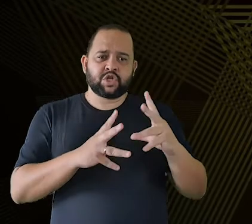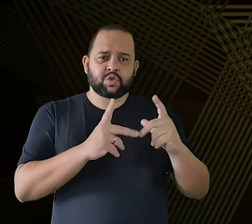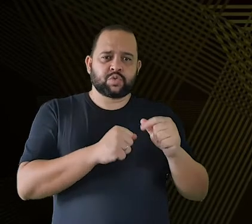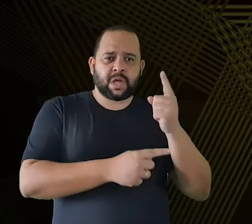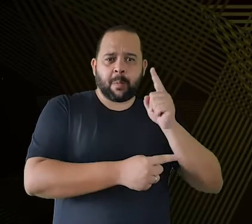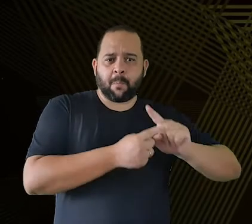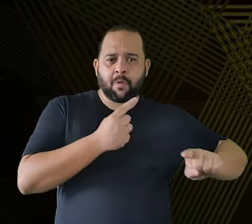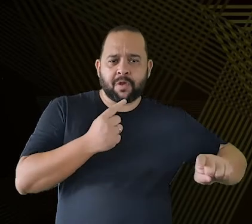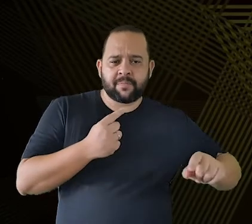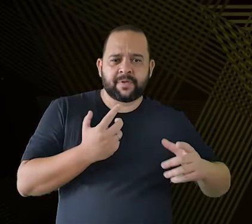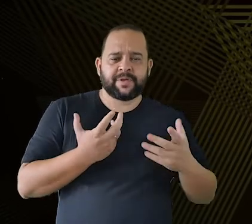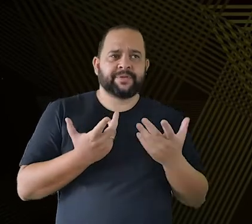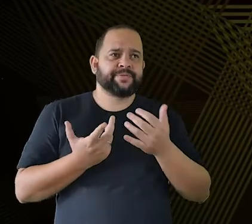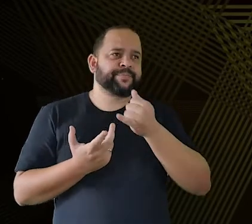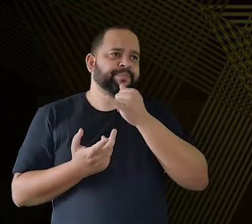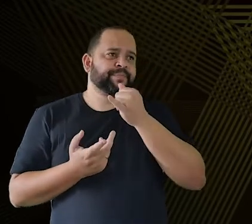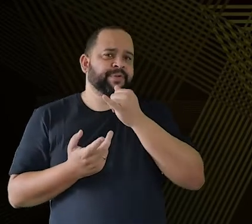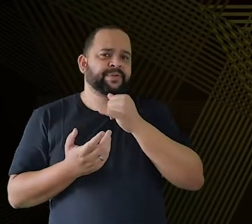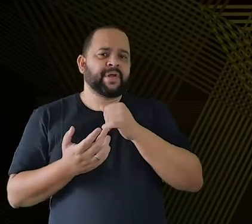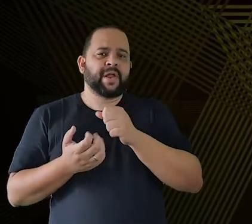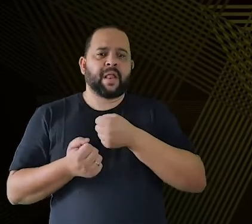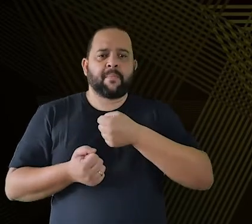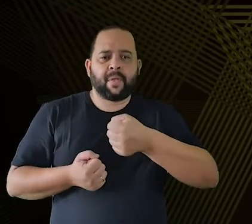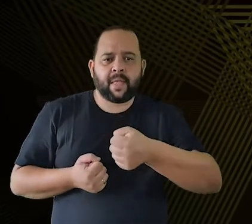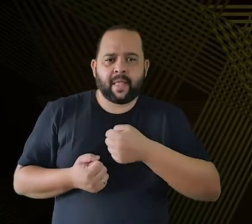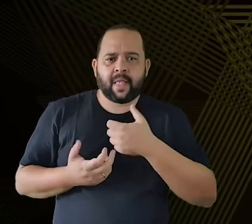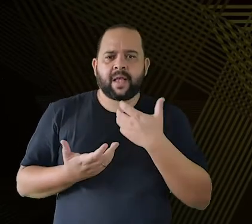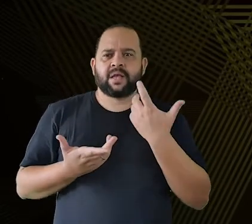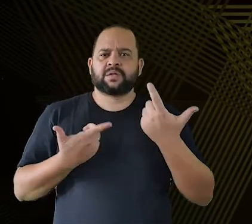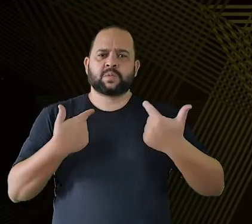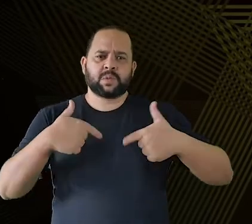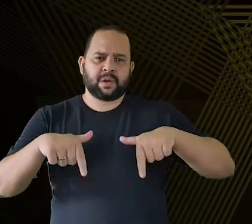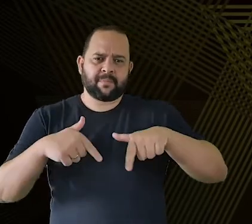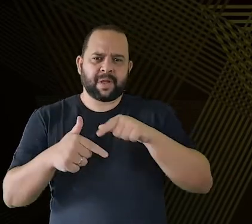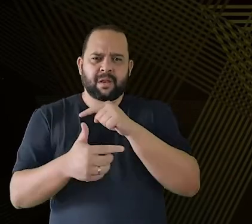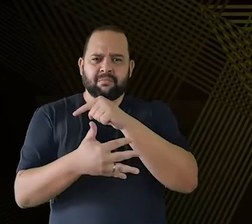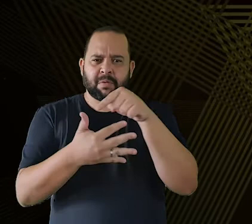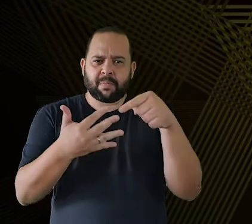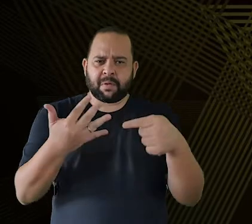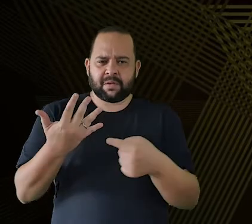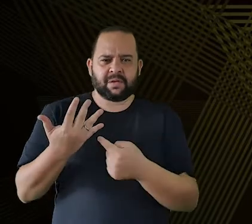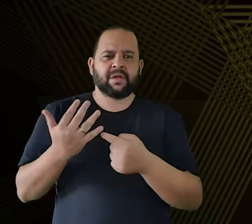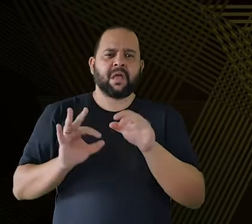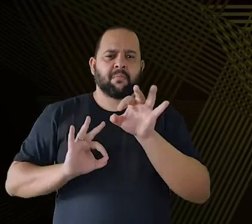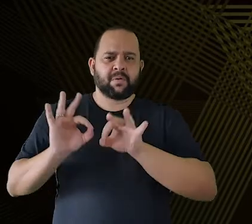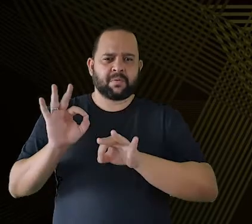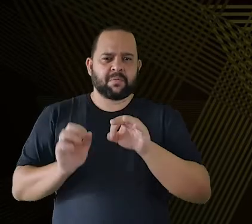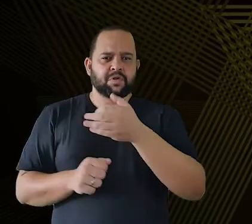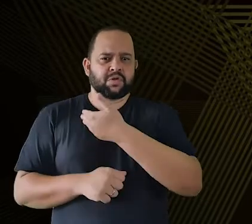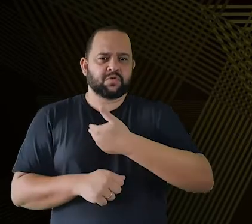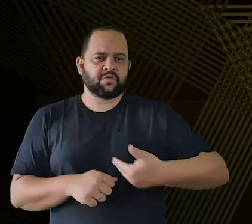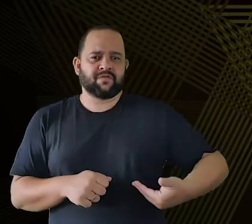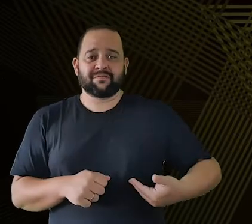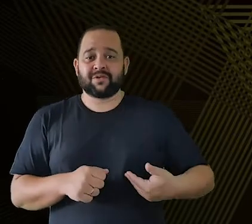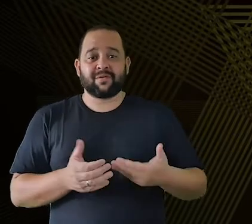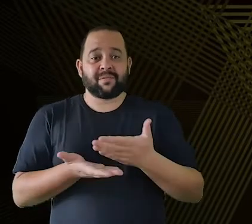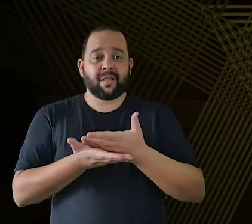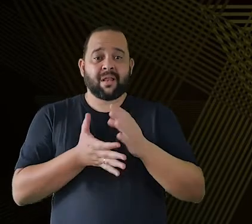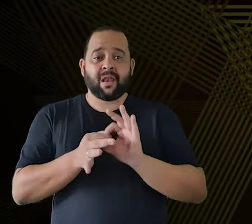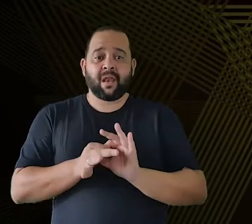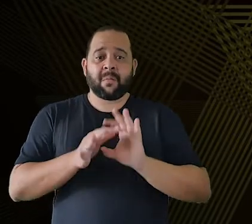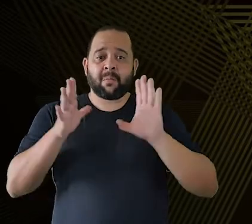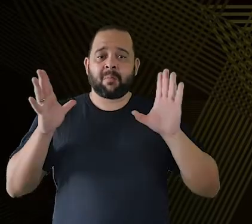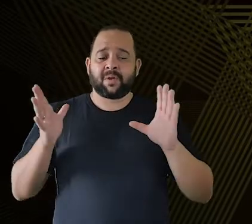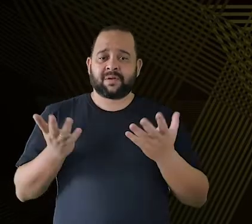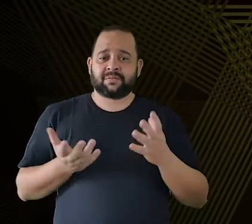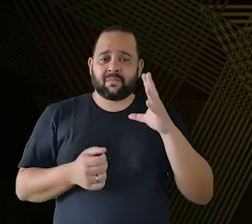proibido, a imprensa, tipos de trabalho, a organização do Estado, foram liberadas de uma